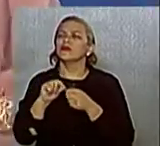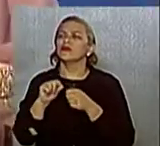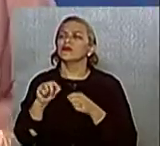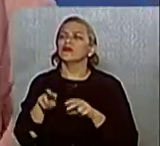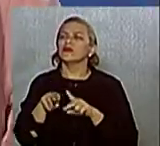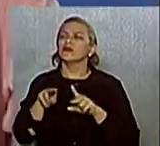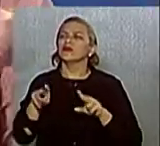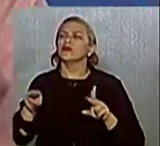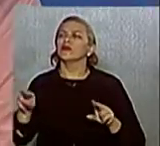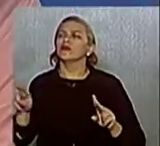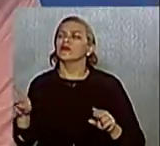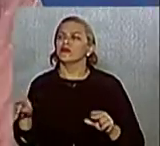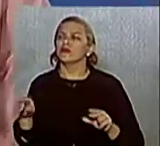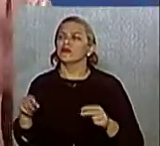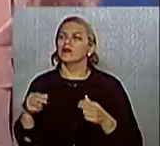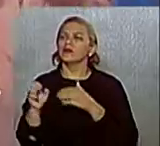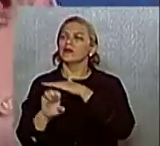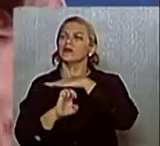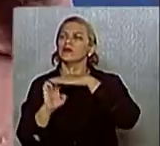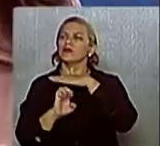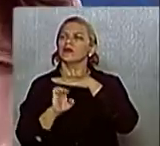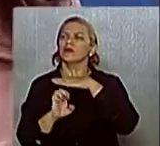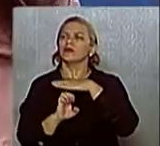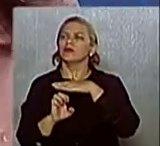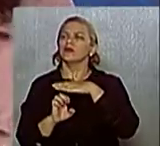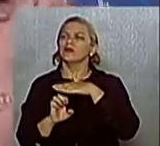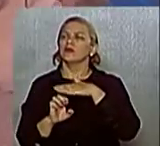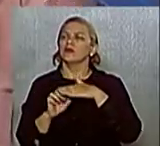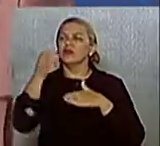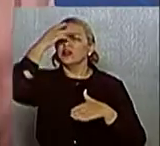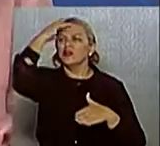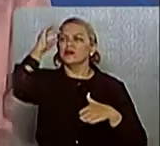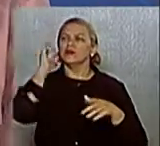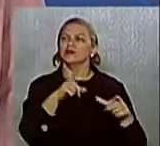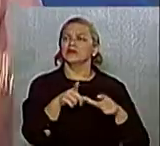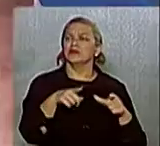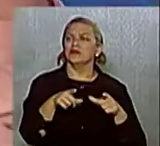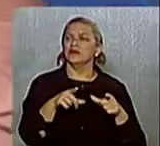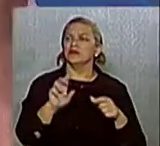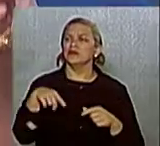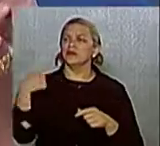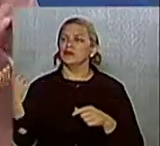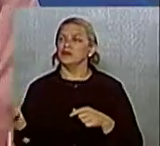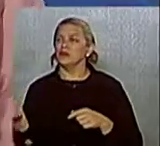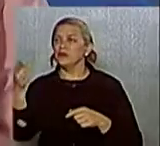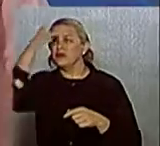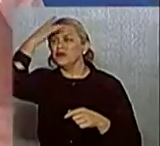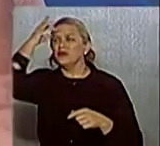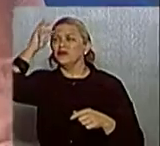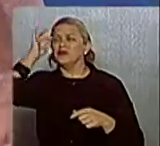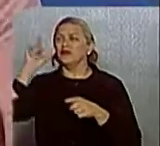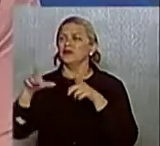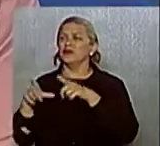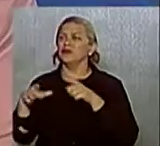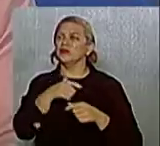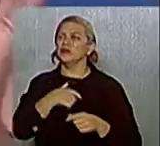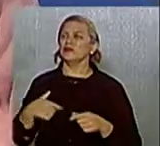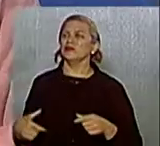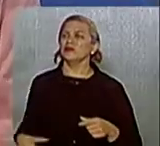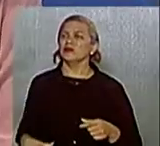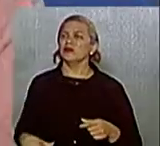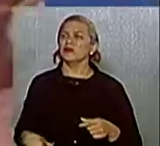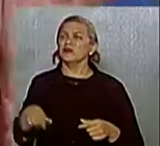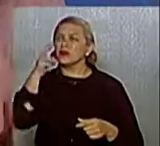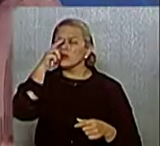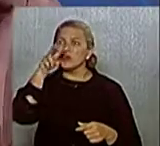nós estamos, é o munícipe e o funcionário público. Nós temos que sentar, olhar no olho do munícipe e saber o que nós vamos